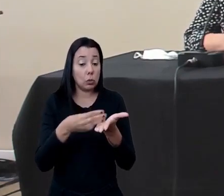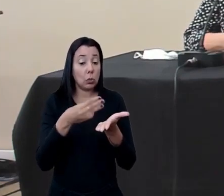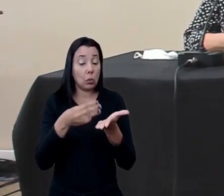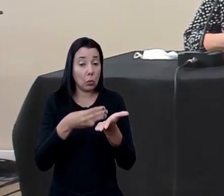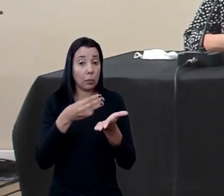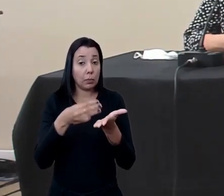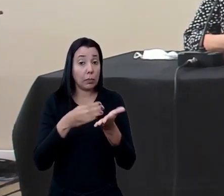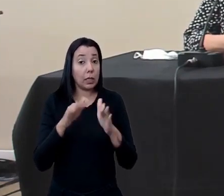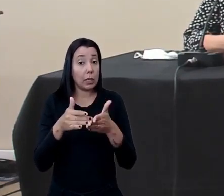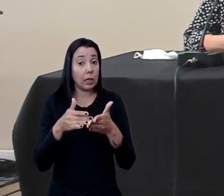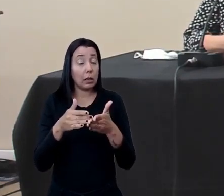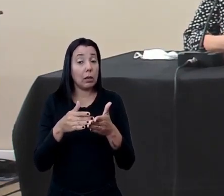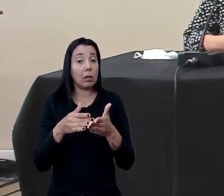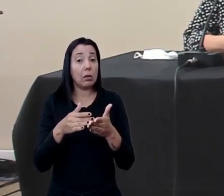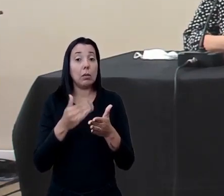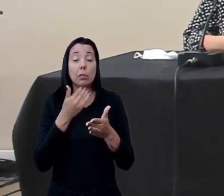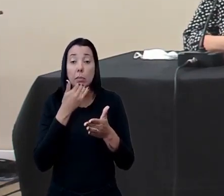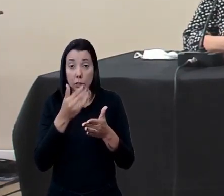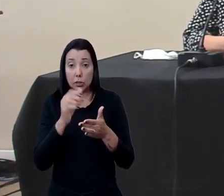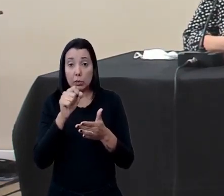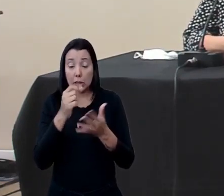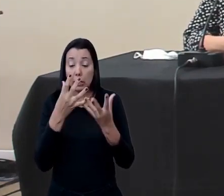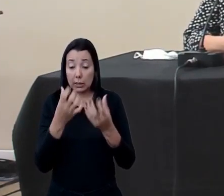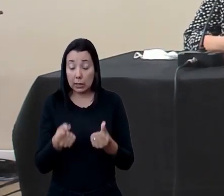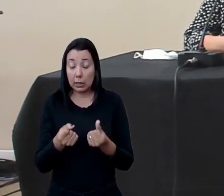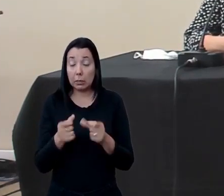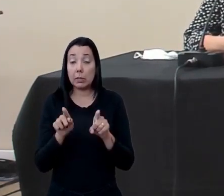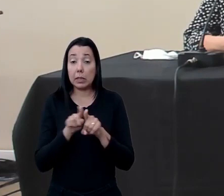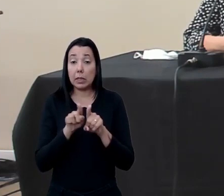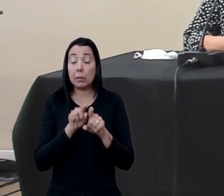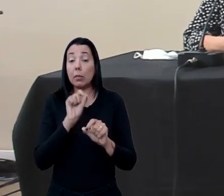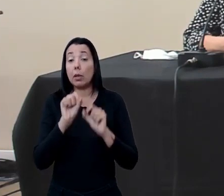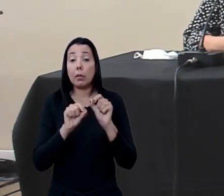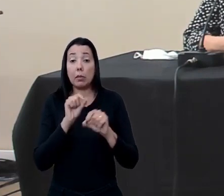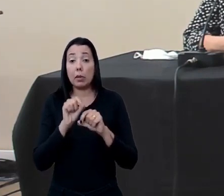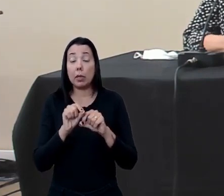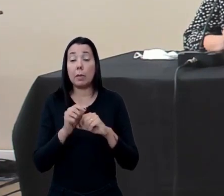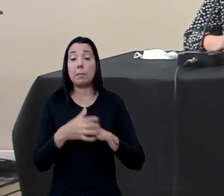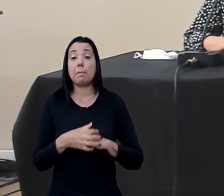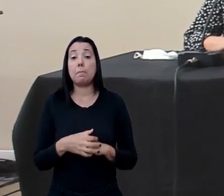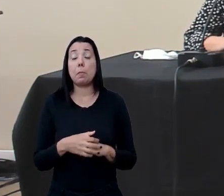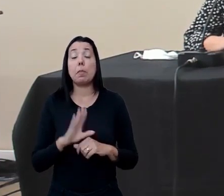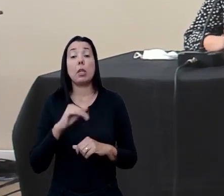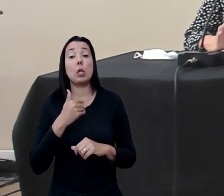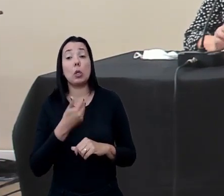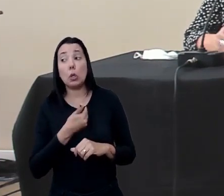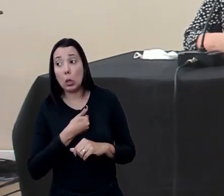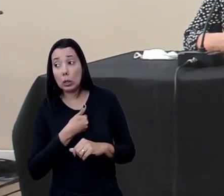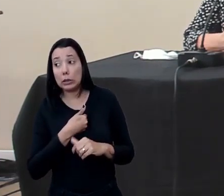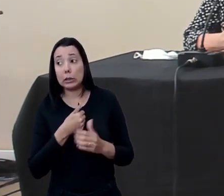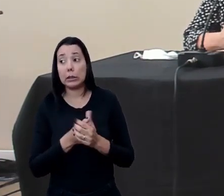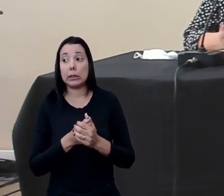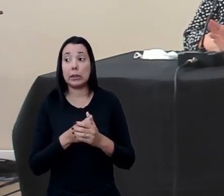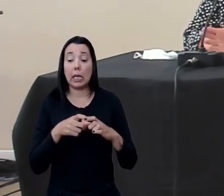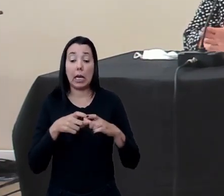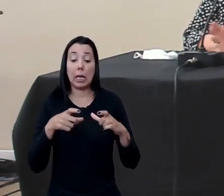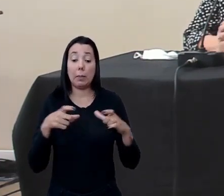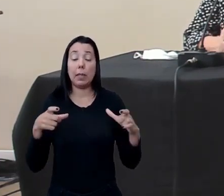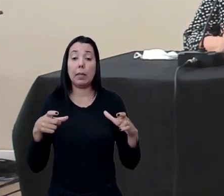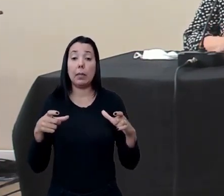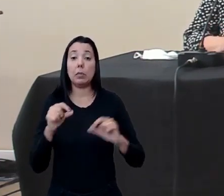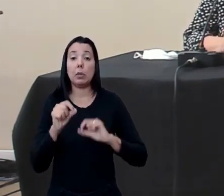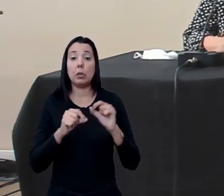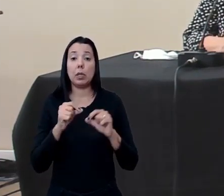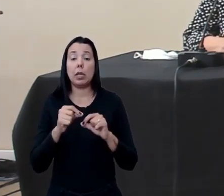nós deferimos essa solicitação e além de deferirmos essa solicitação nós ampliamos